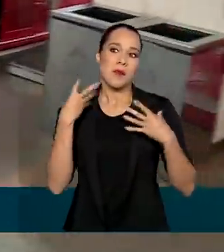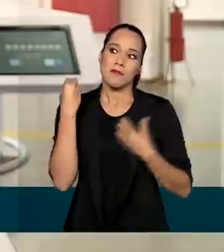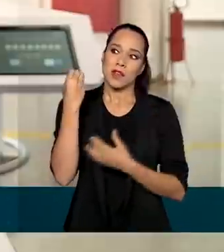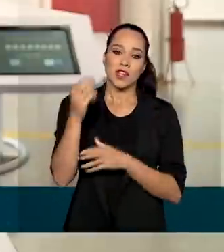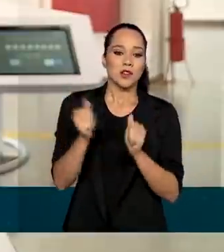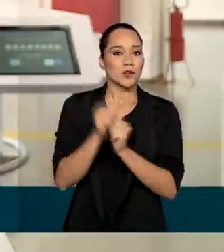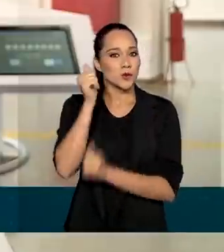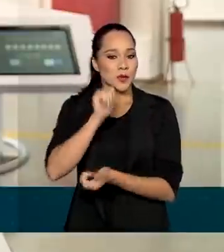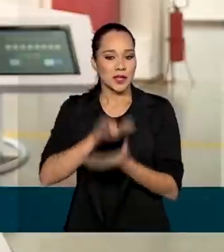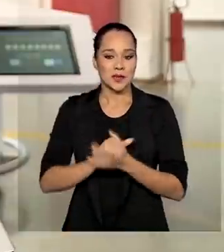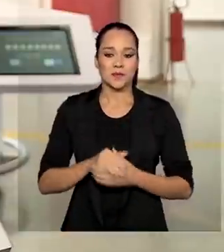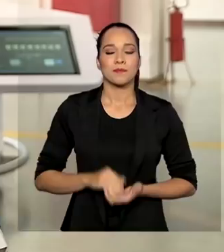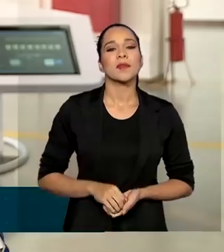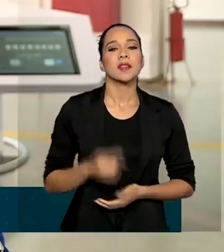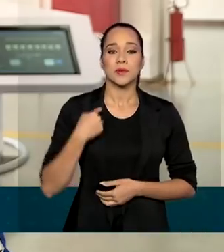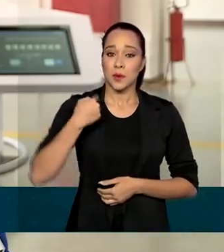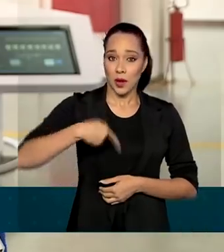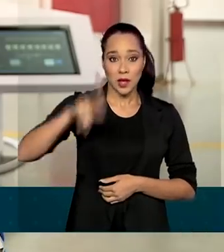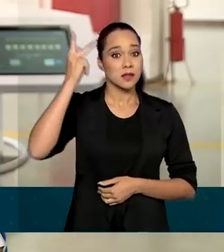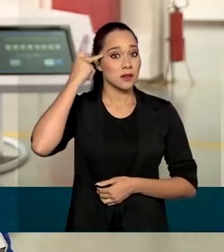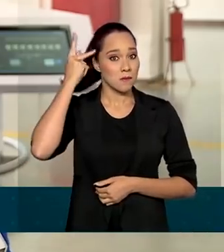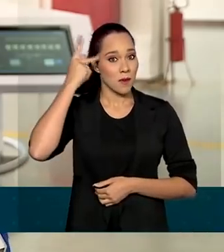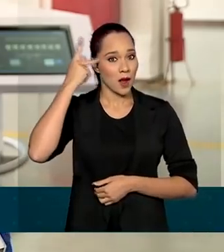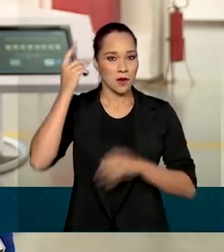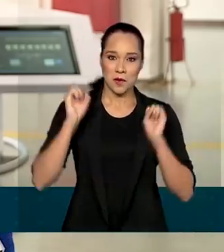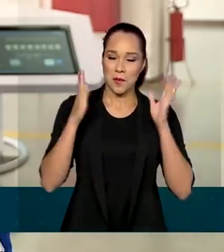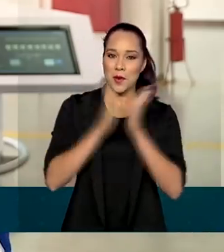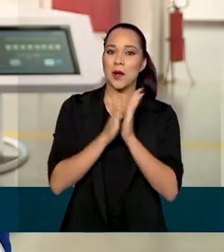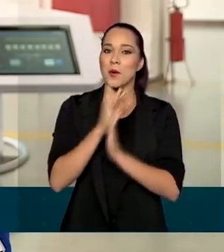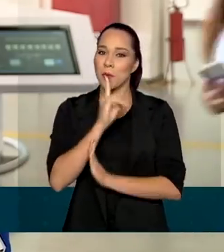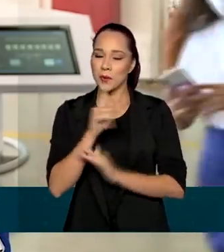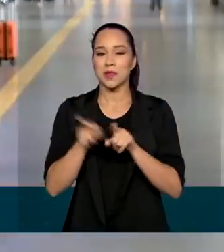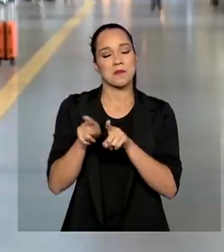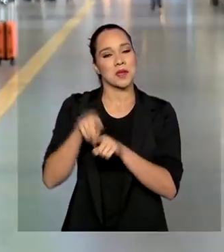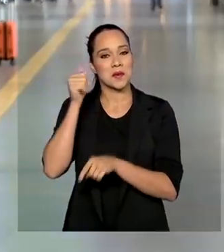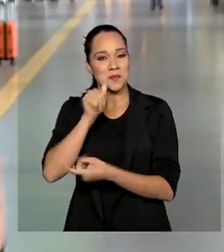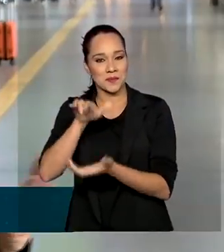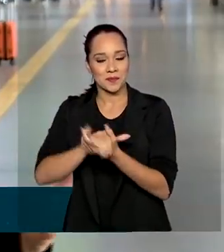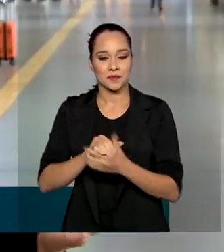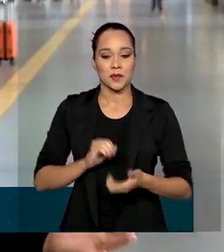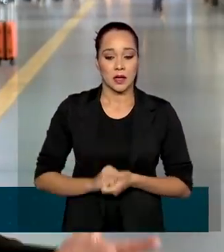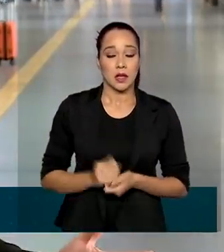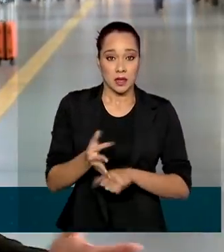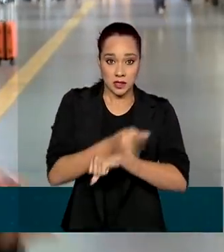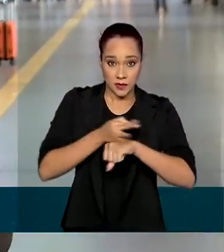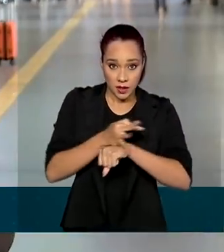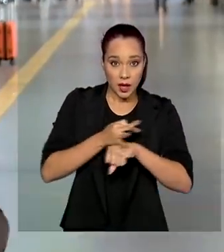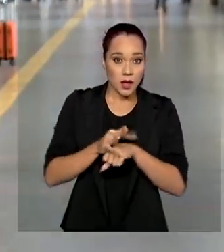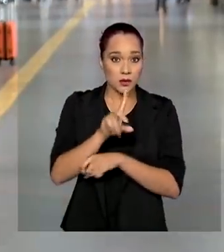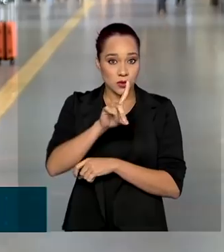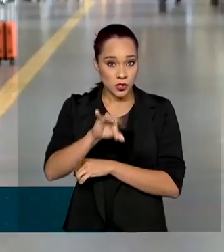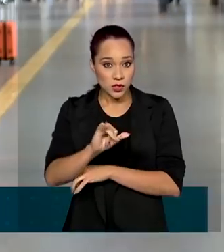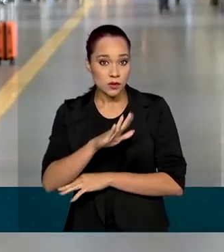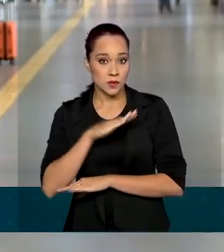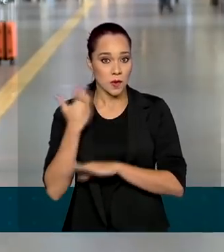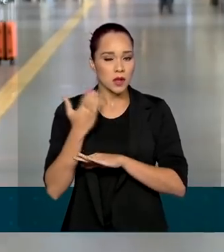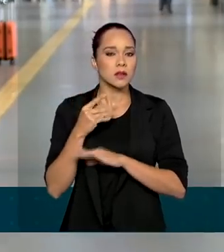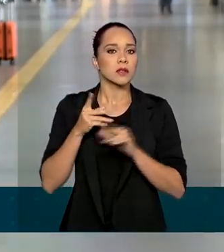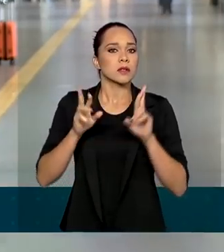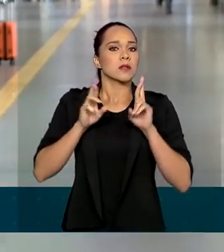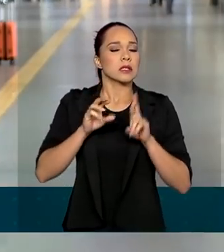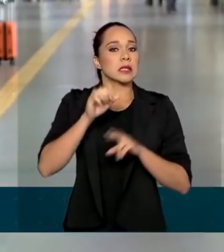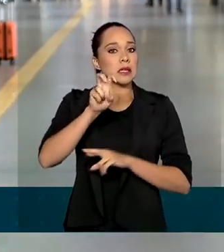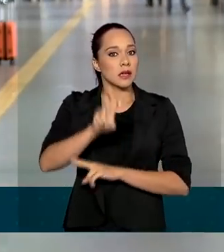esposa. Indo para São Paulo para comemorar meu aniversário e o aniversário da minha esposa. Neste feriado de finados são esperados cerca de